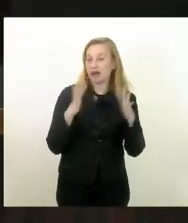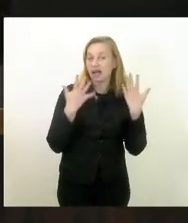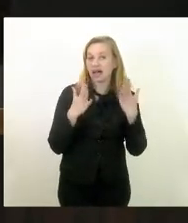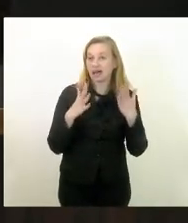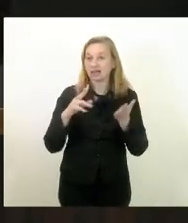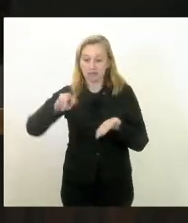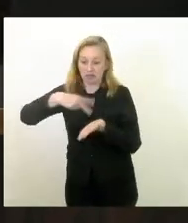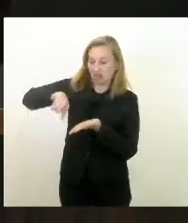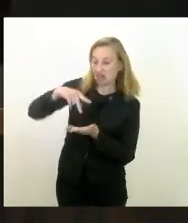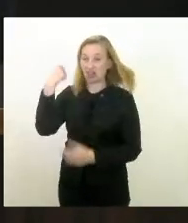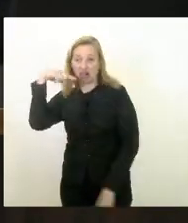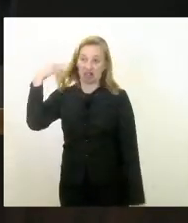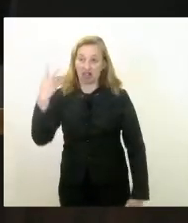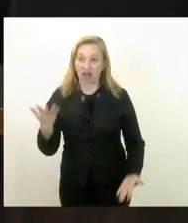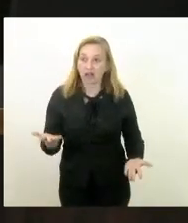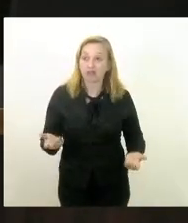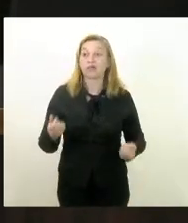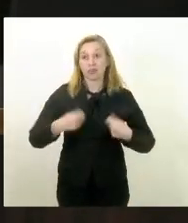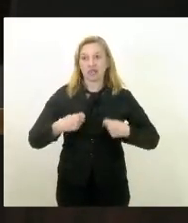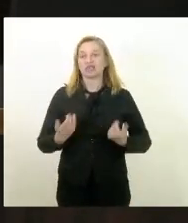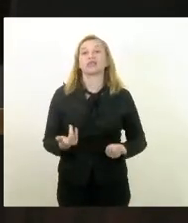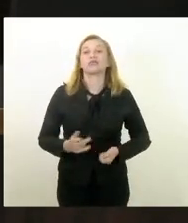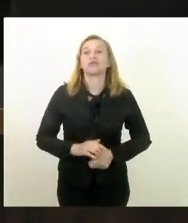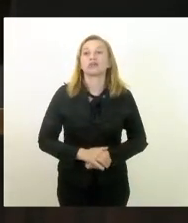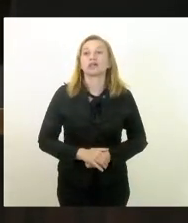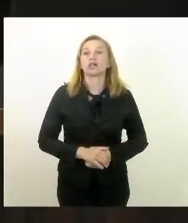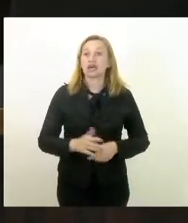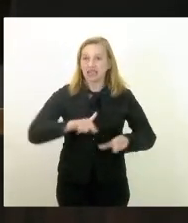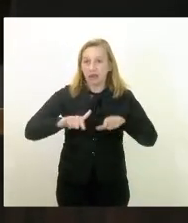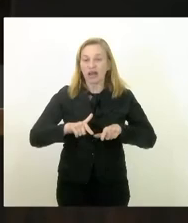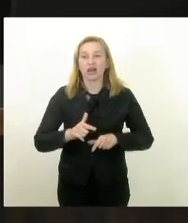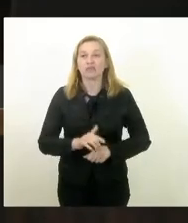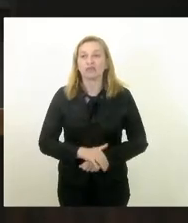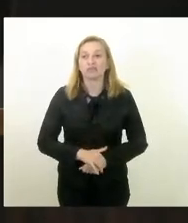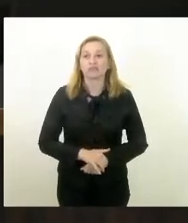dançar é isso que a gente precisa e trabalhar